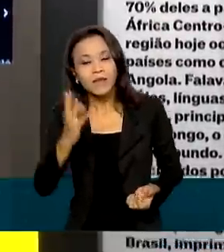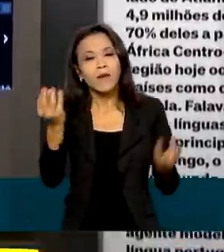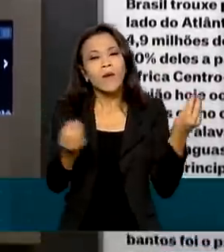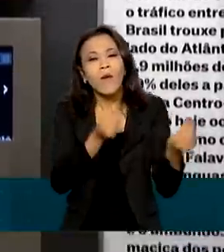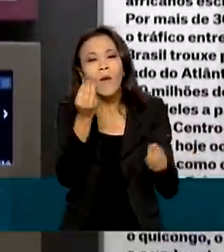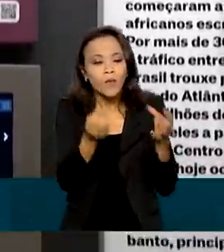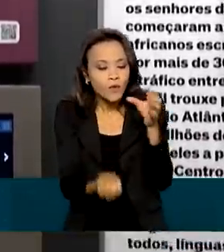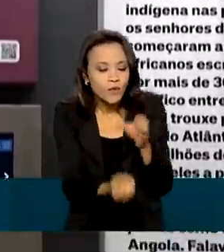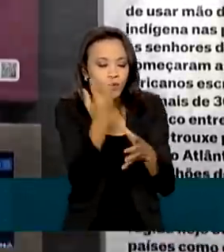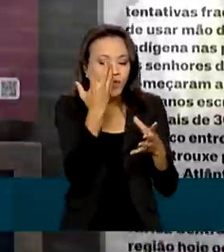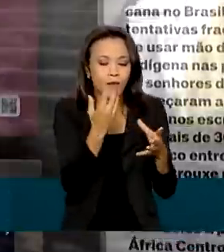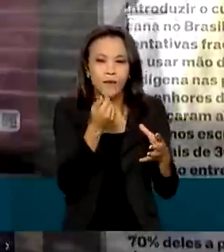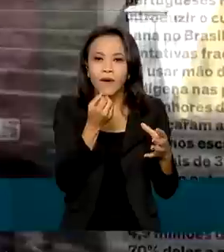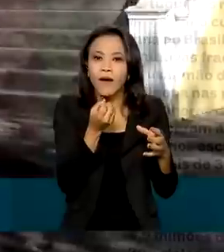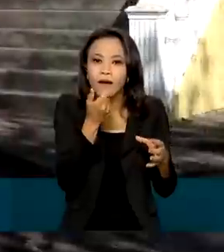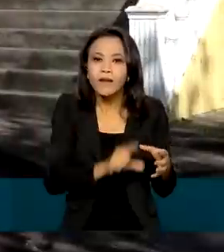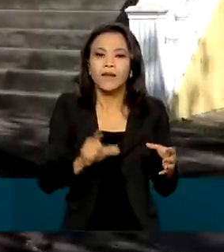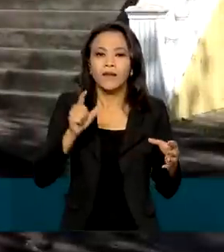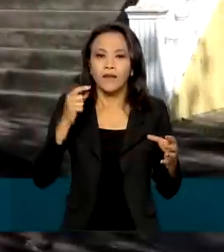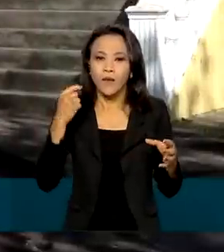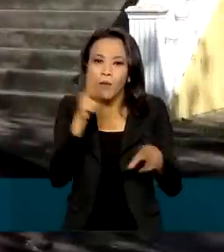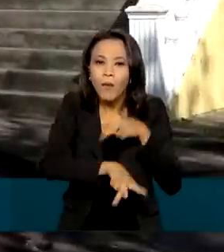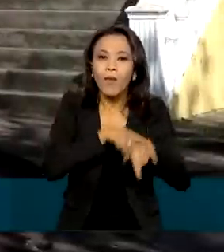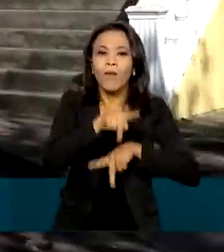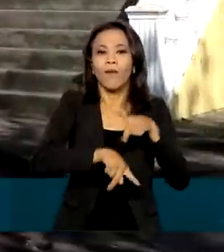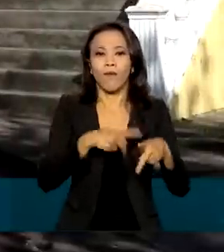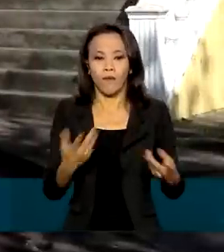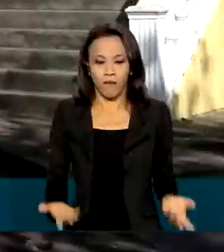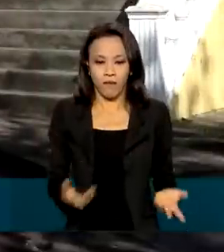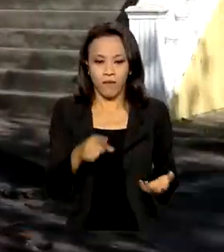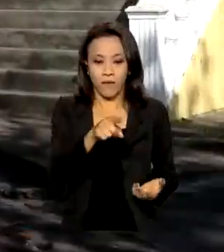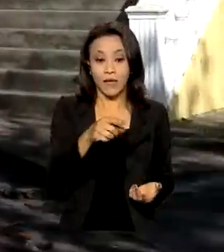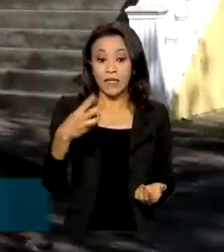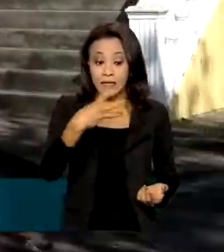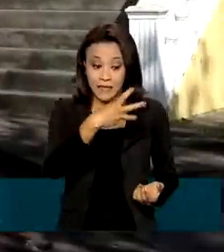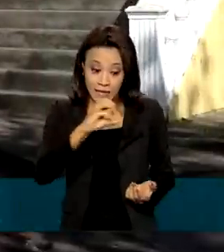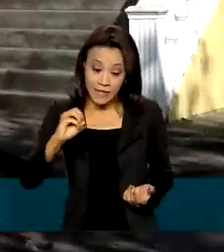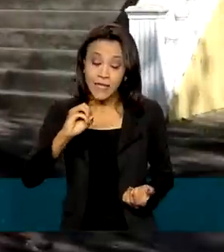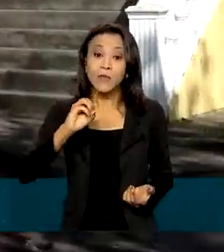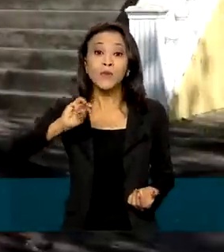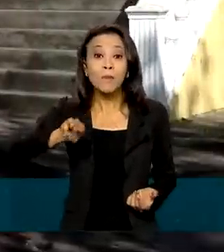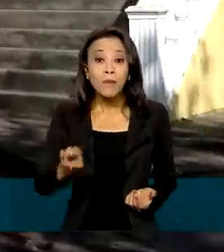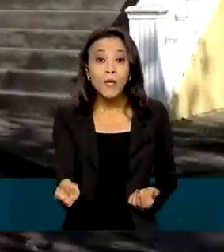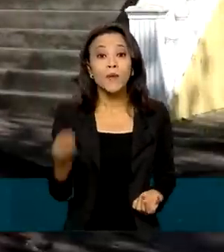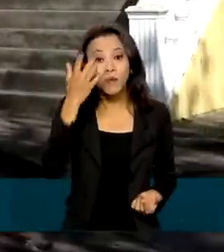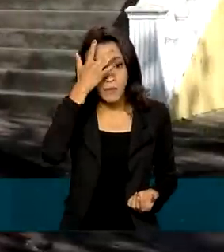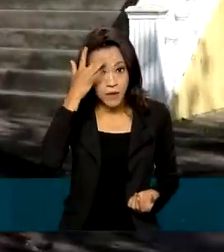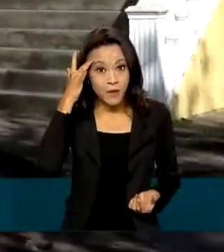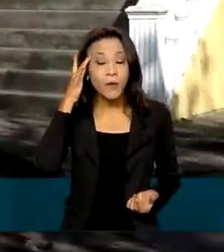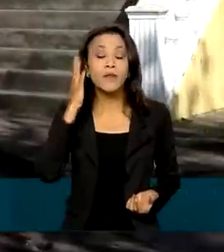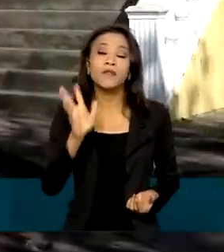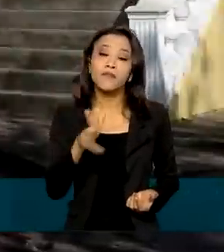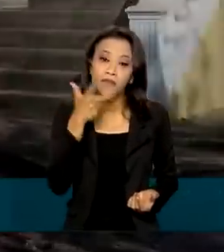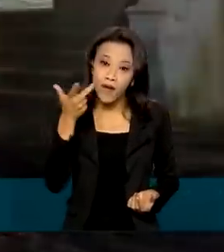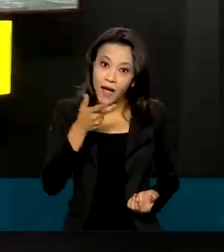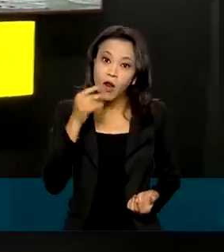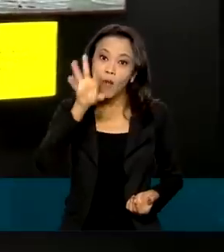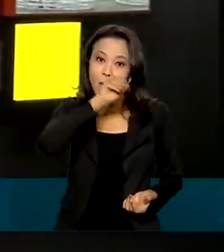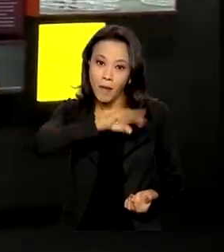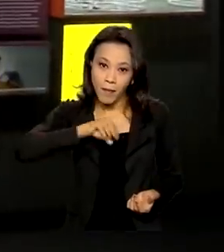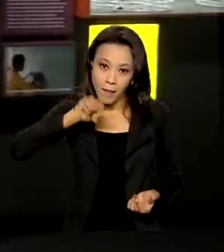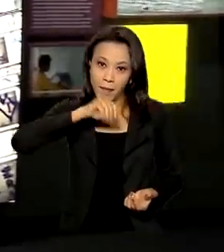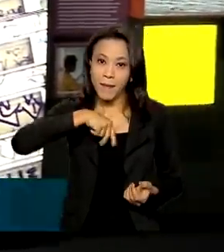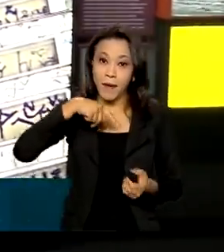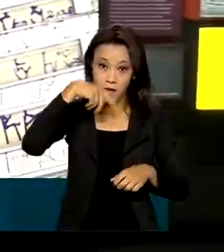do povo brasileiro. Cerca de 300 milhões de pessoas falam português na comunidade lusófona.